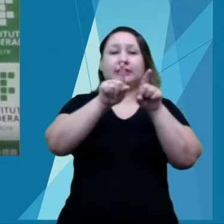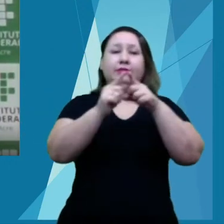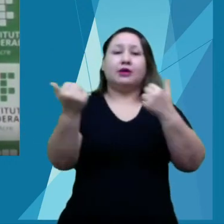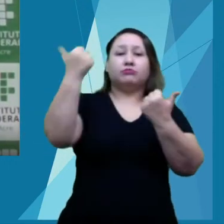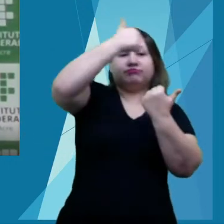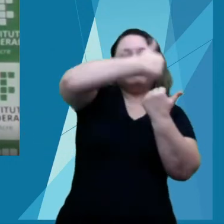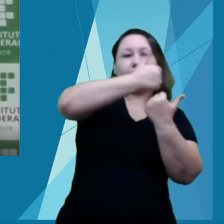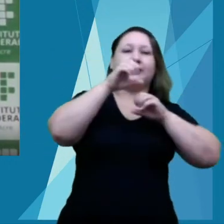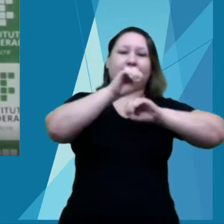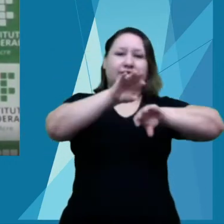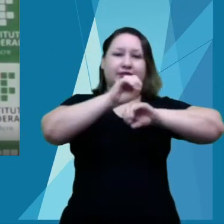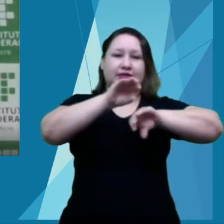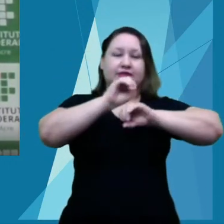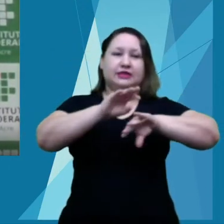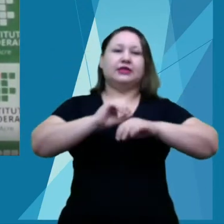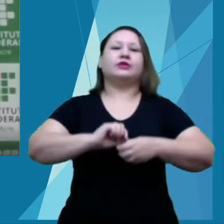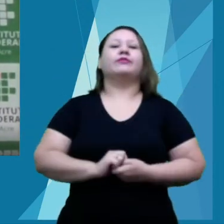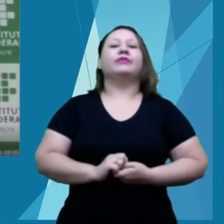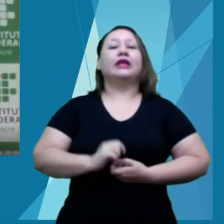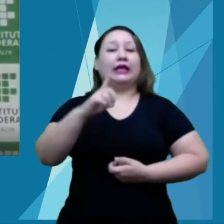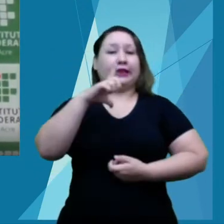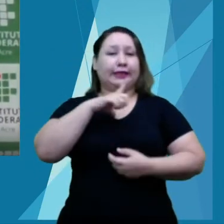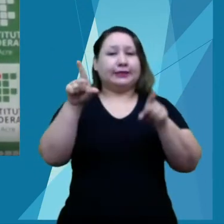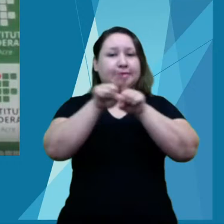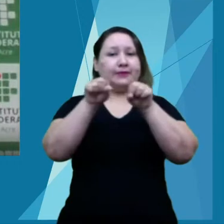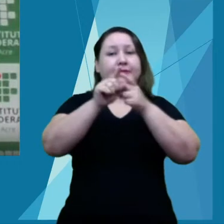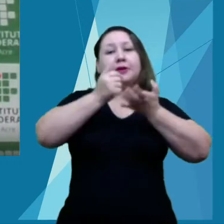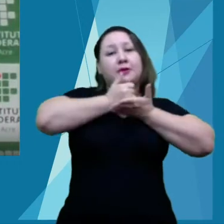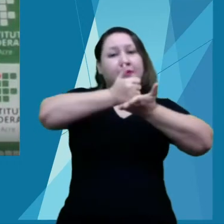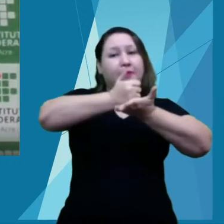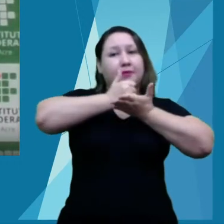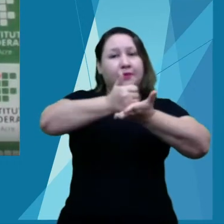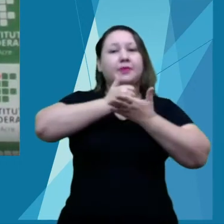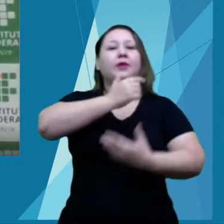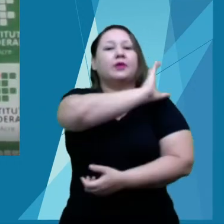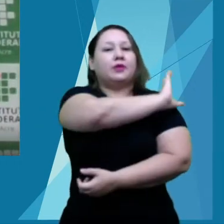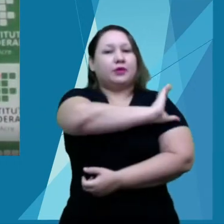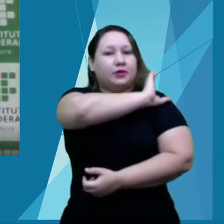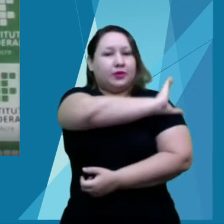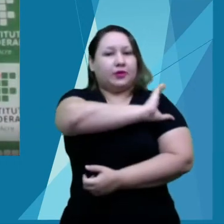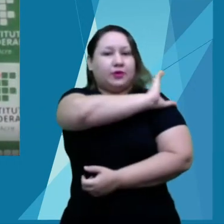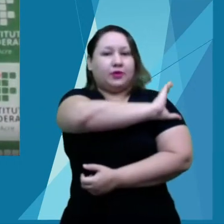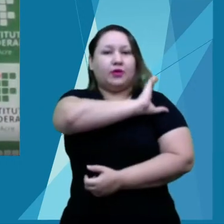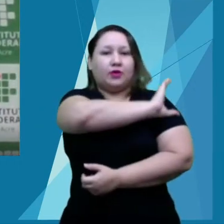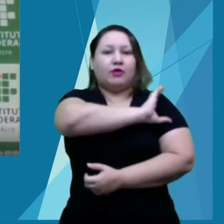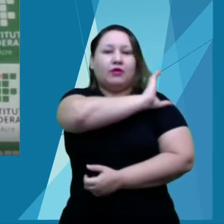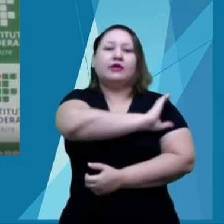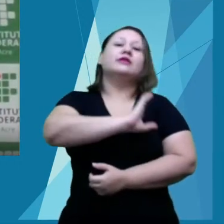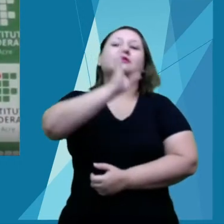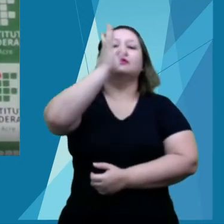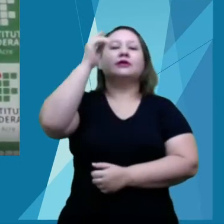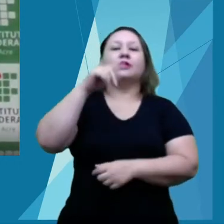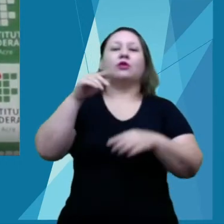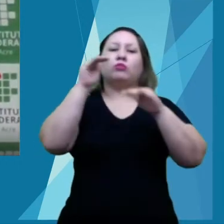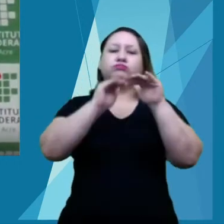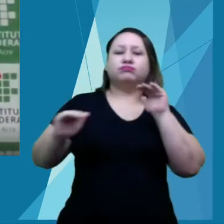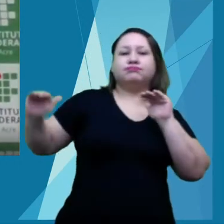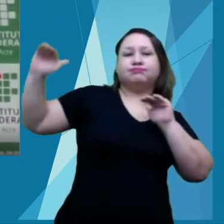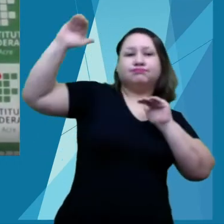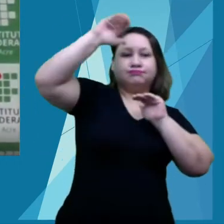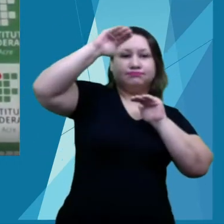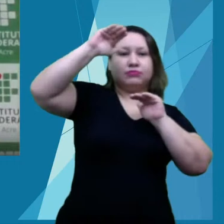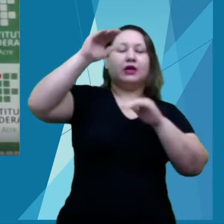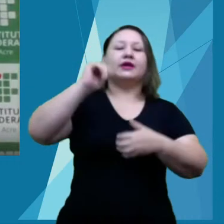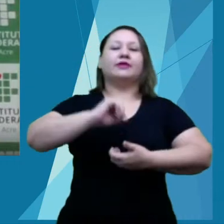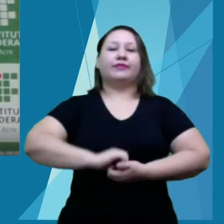Ensino. Conta ainda com o apoio da Coordenação de Aperfeiçoamento de Pessoal de Nível Superior, do Conselho